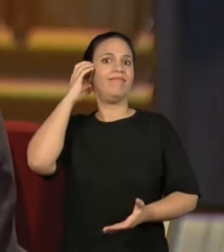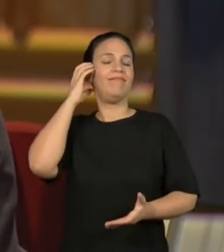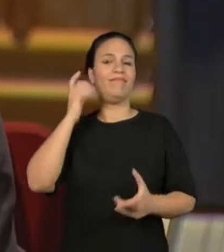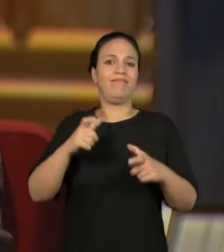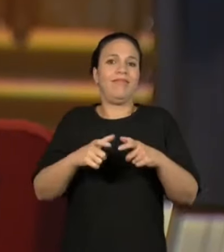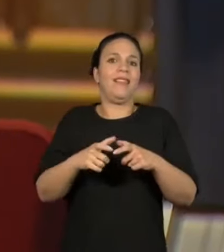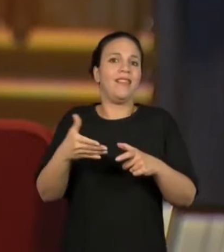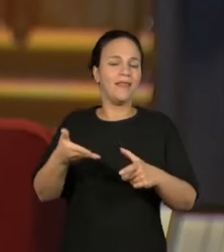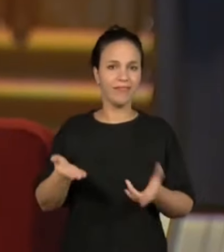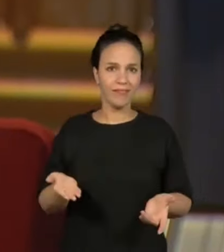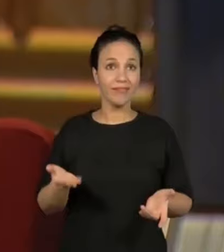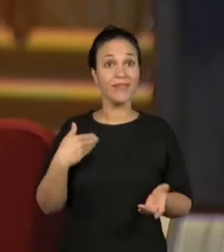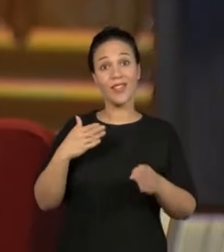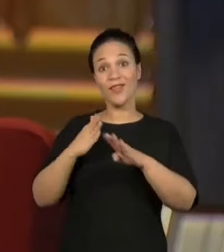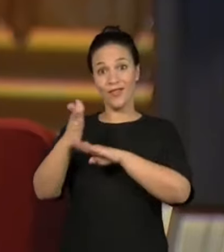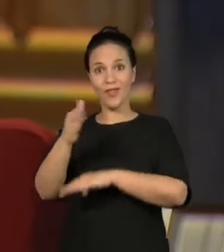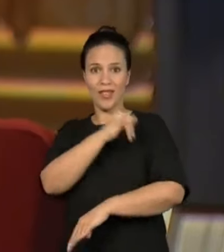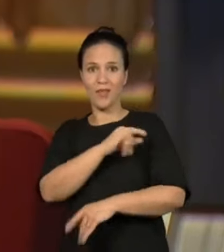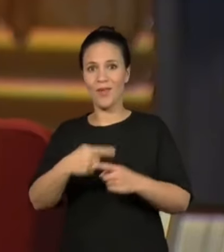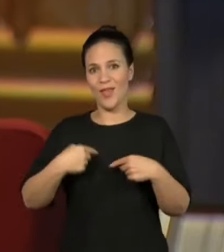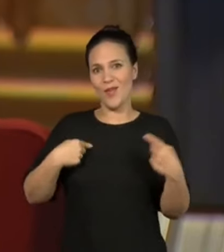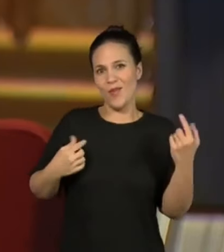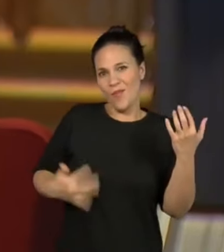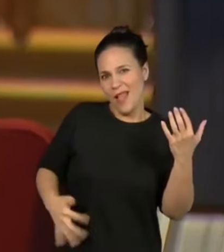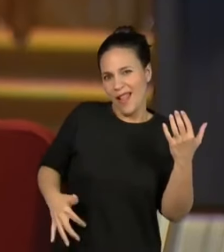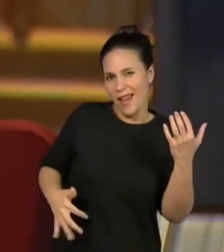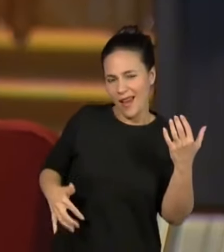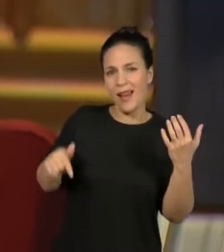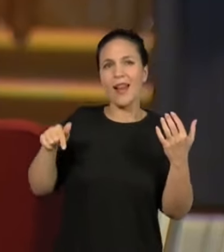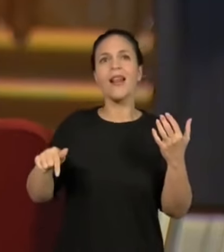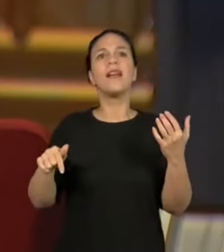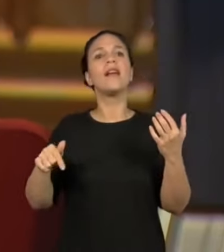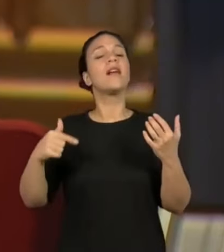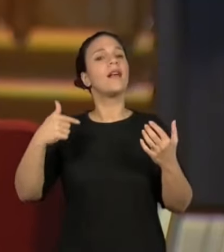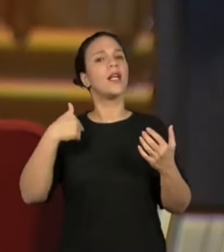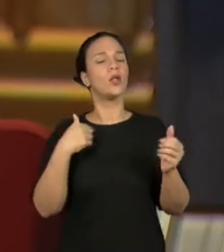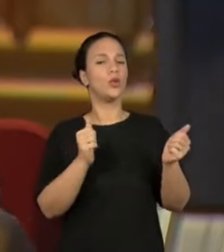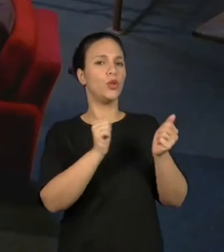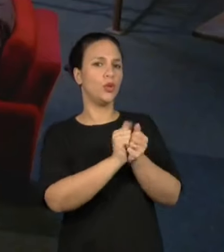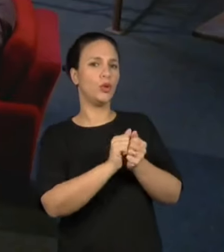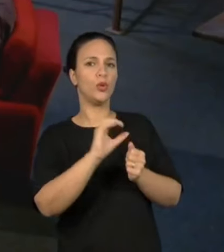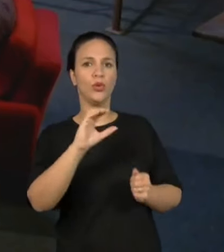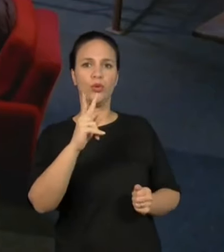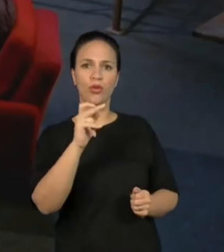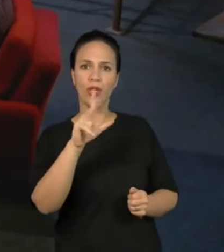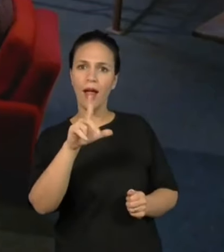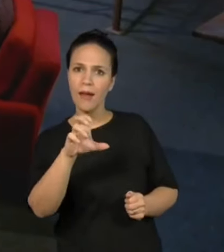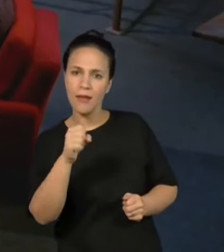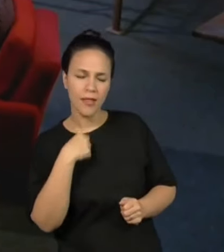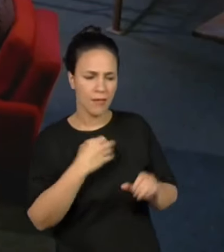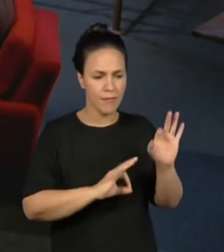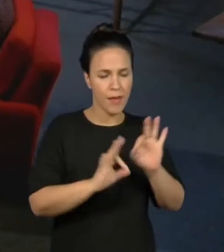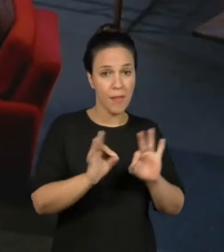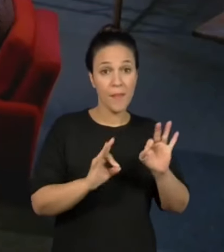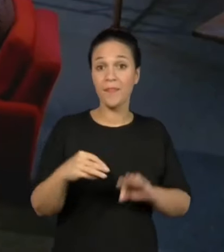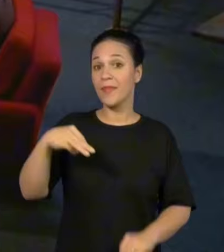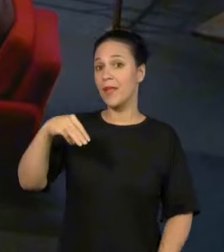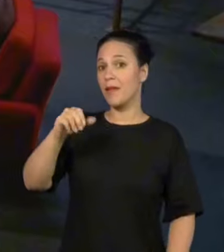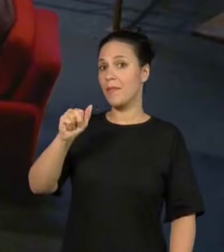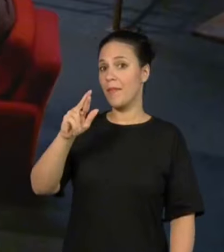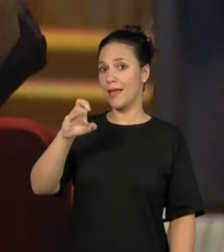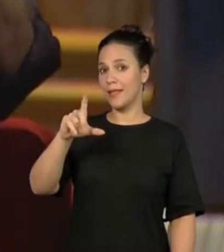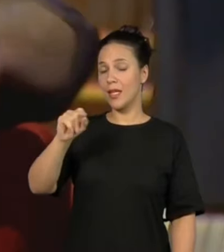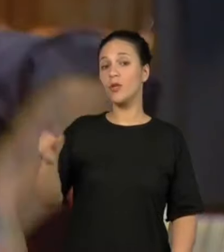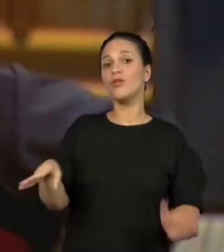Janeiro, porque eu, como baixista, o primeiro dia ia ser eu e o Charles trabalhando. Fazendo as bases. Marcelo iria chegar na terça.